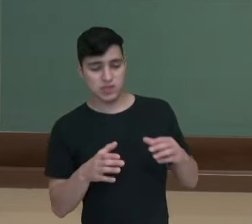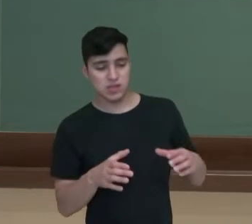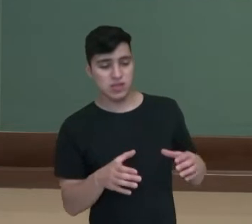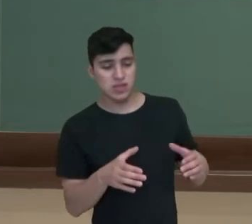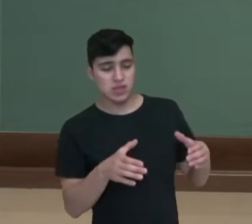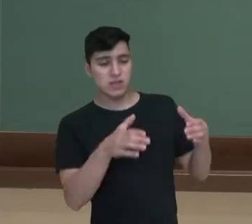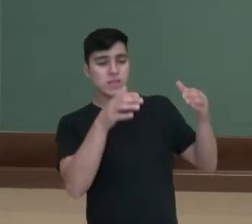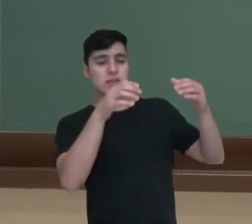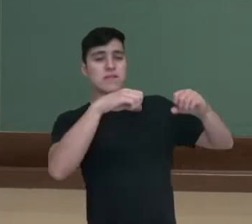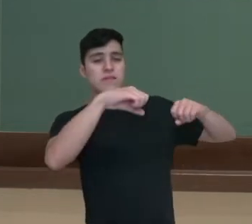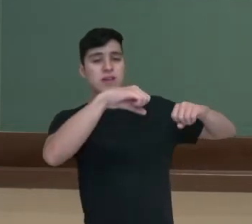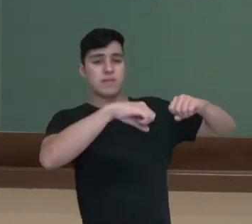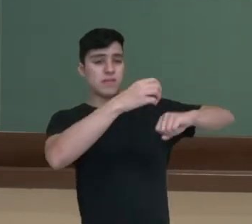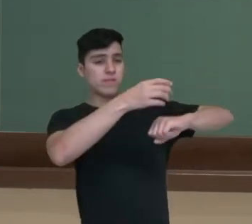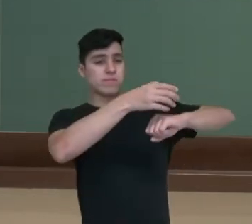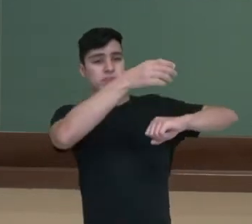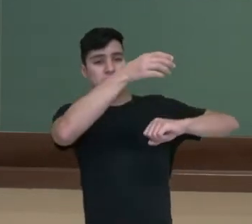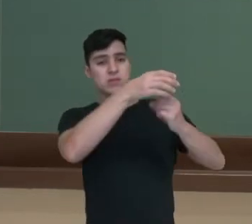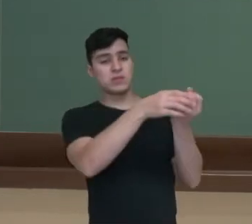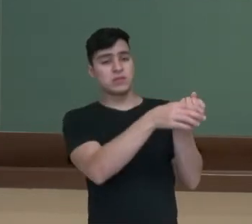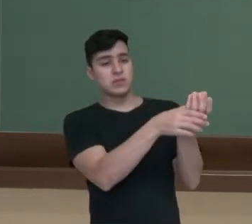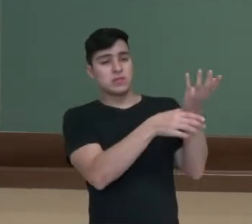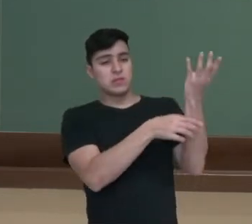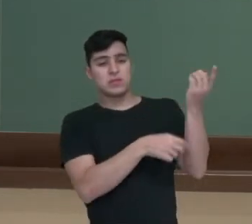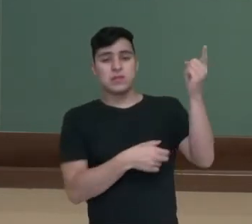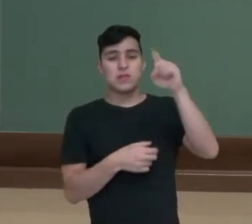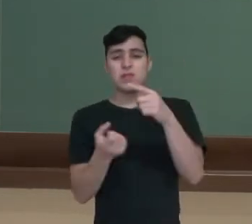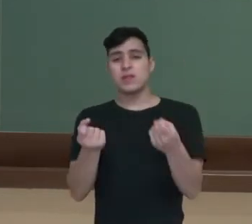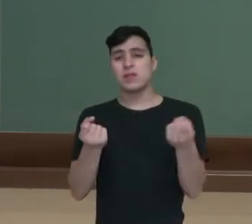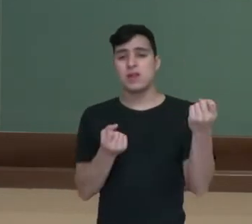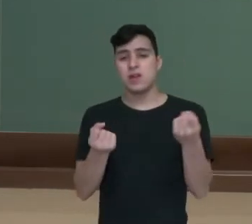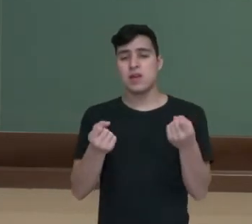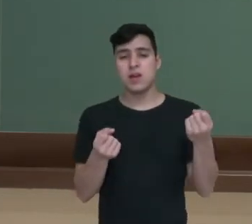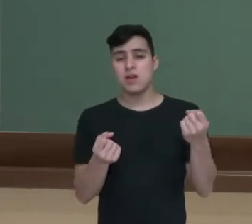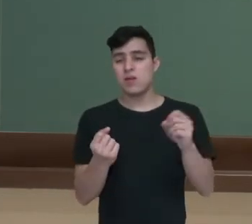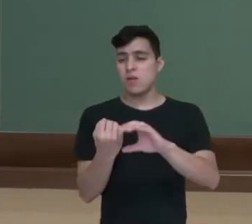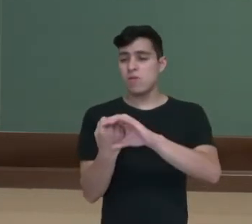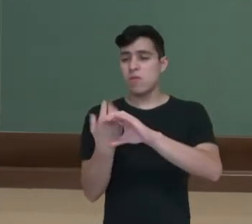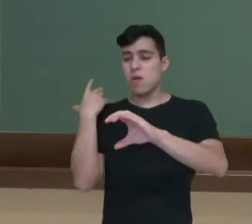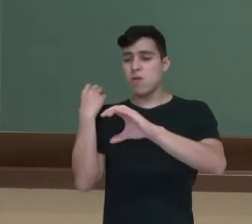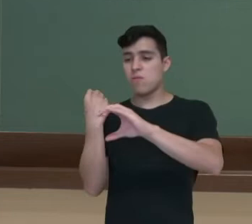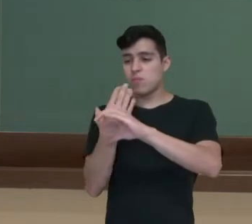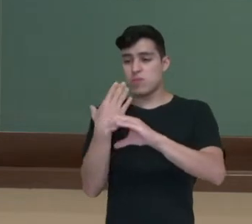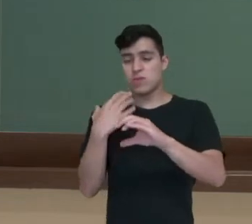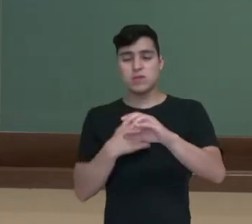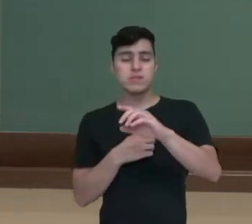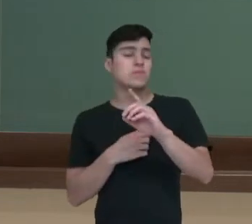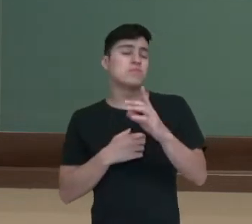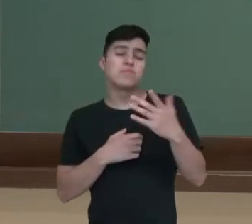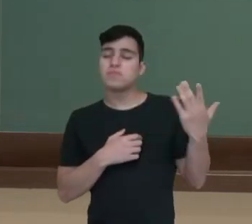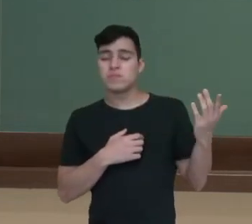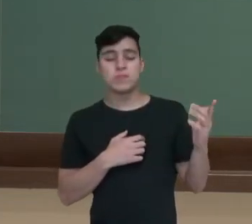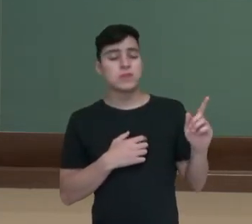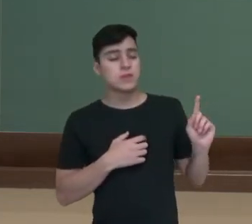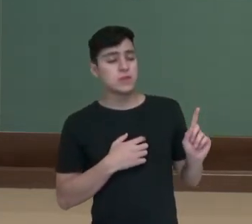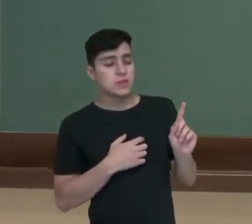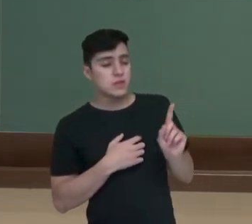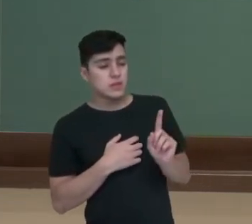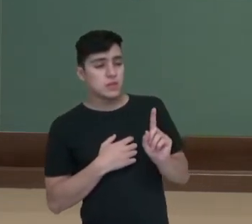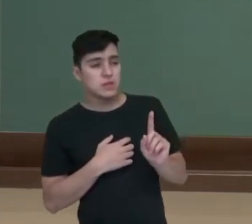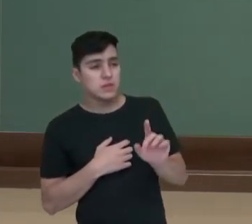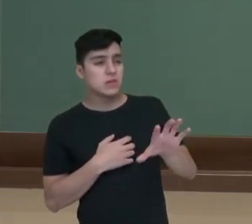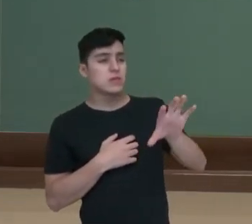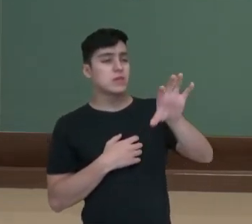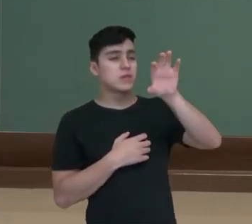o escapamento de um carro, liberando aquela fumaça cheia de substâncias. E você está passando perto, você até não tosse?